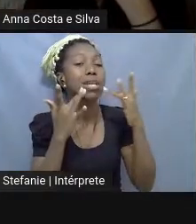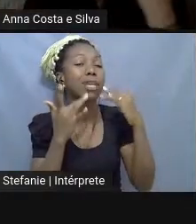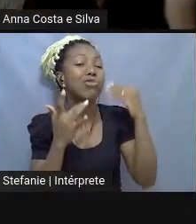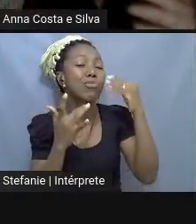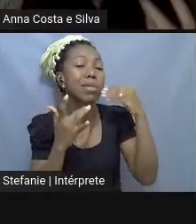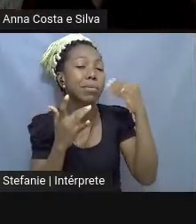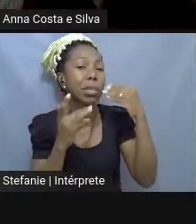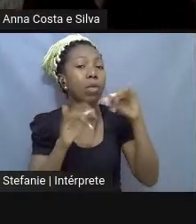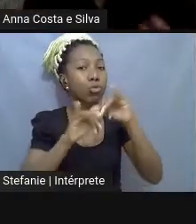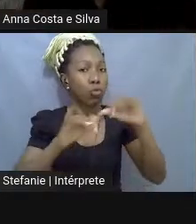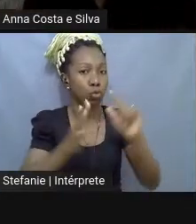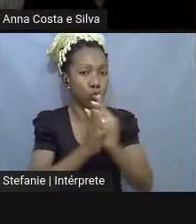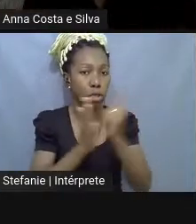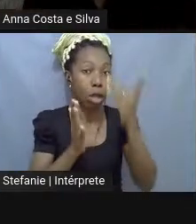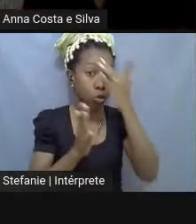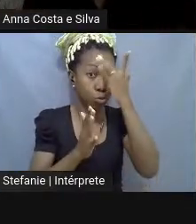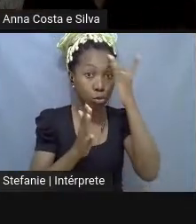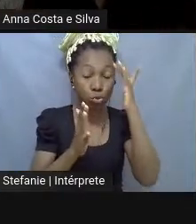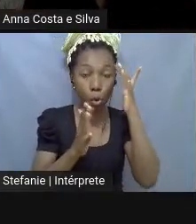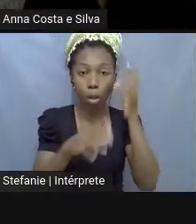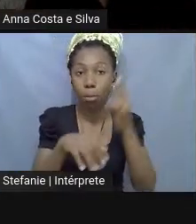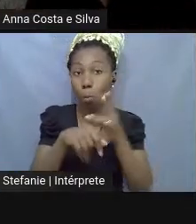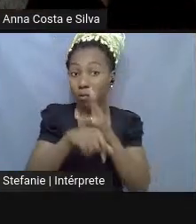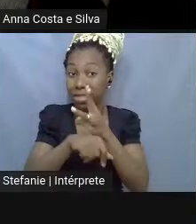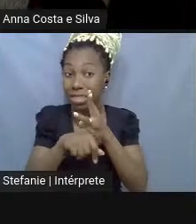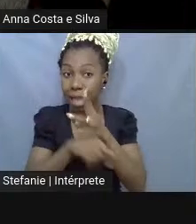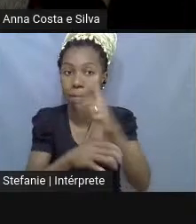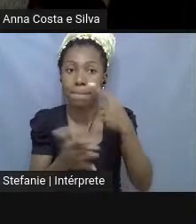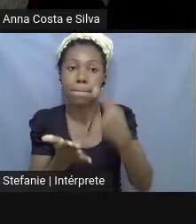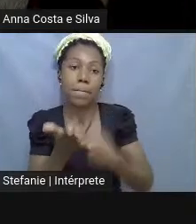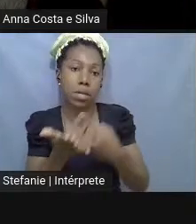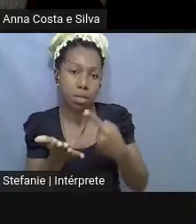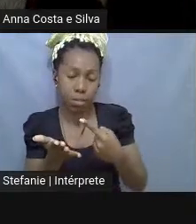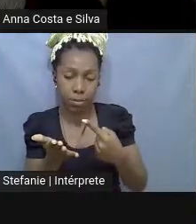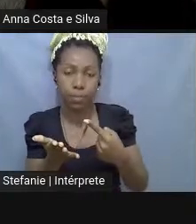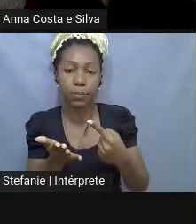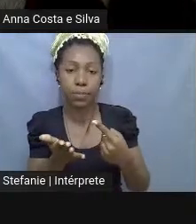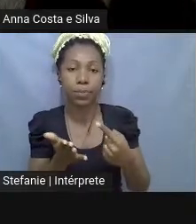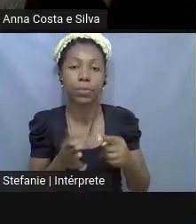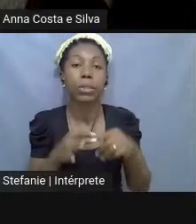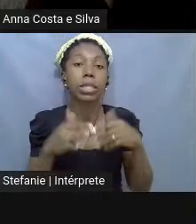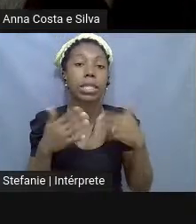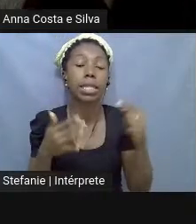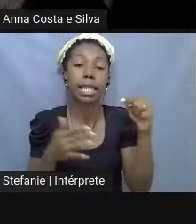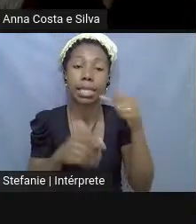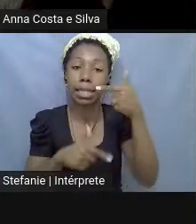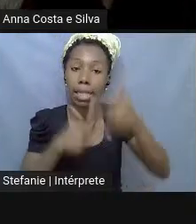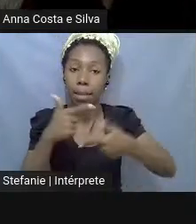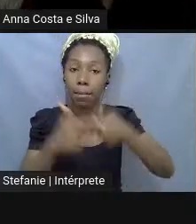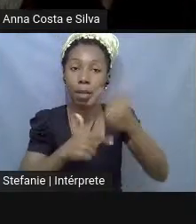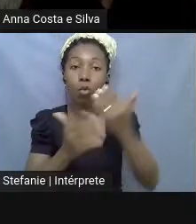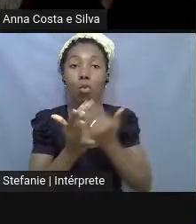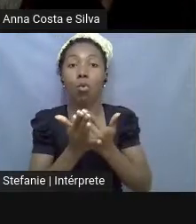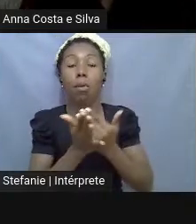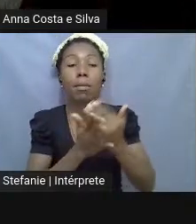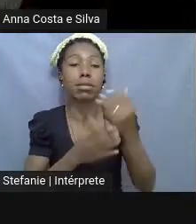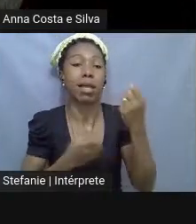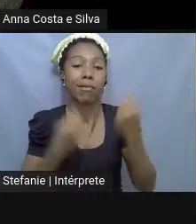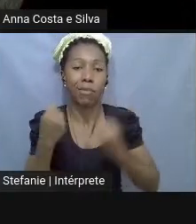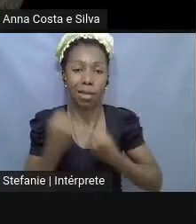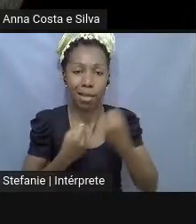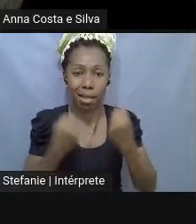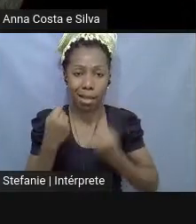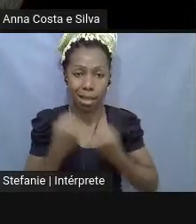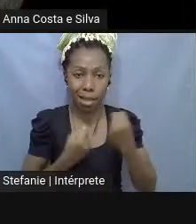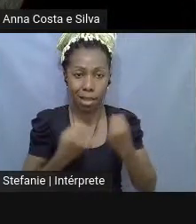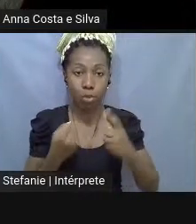E as pessoas entravam em contato, marcavam. e esse trabalho começava num carro. Então, tinha um